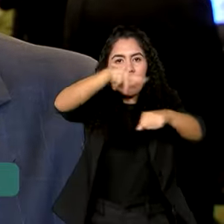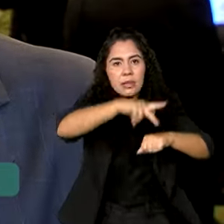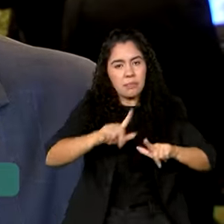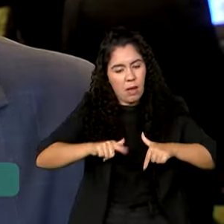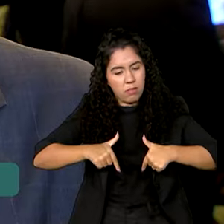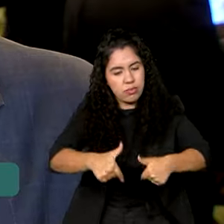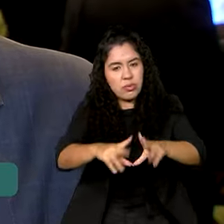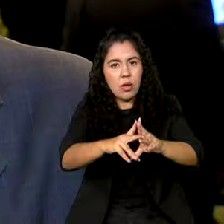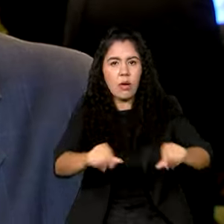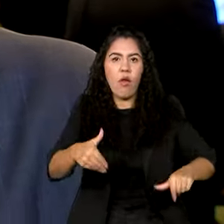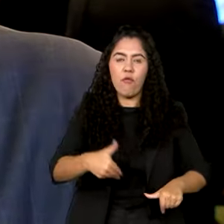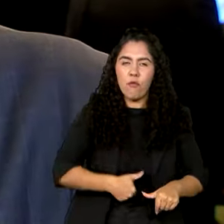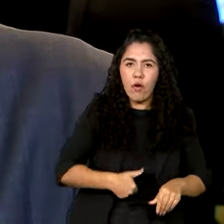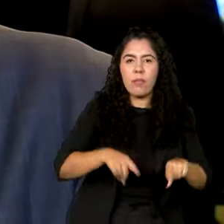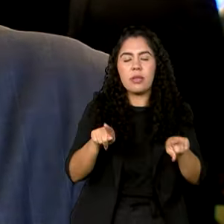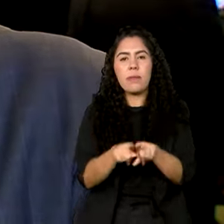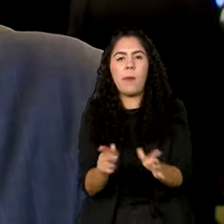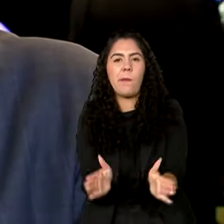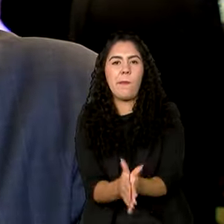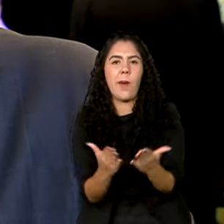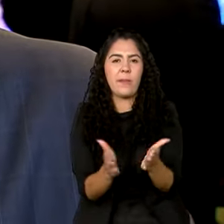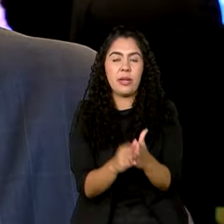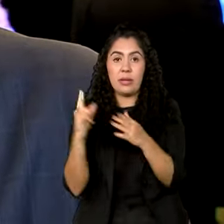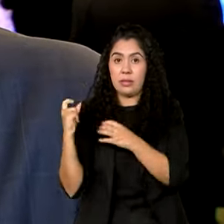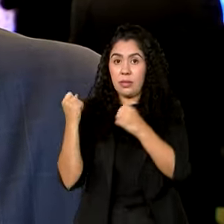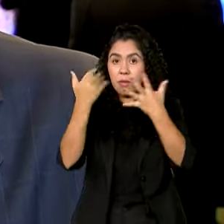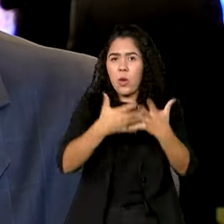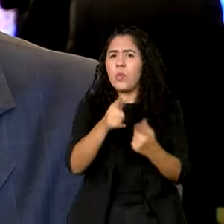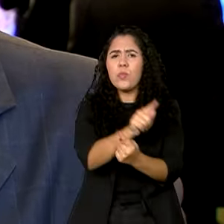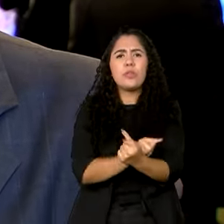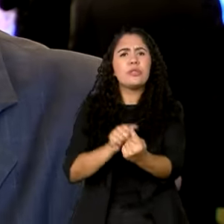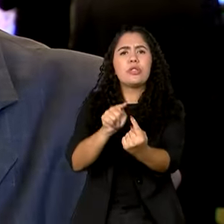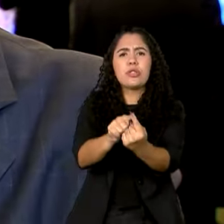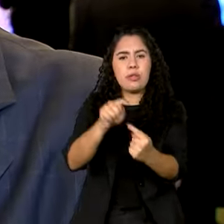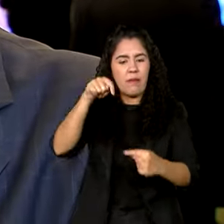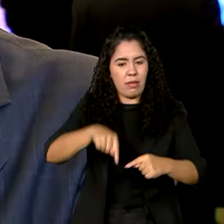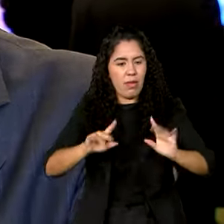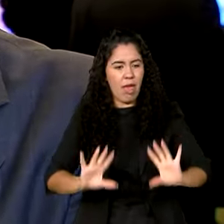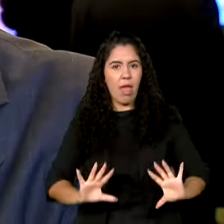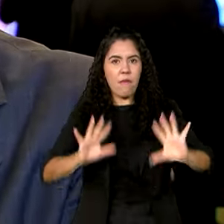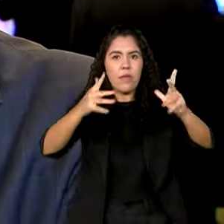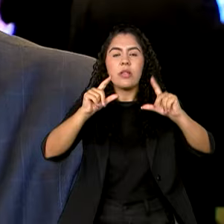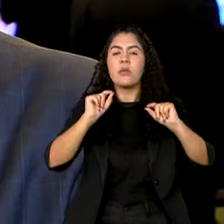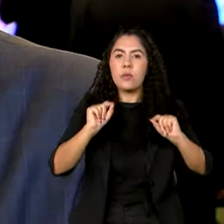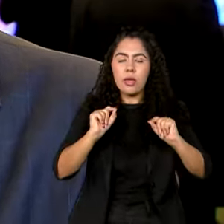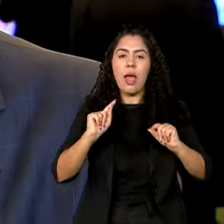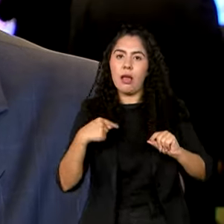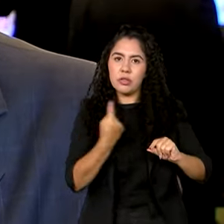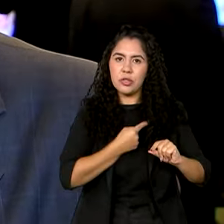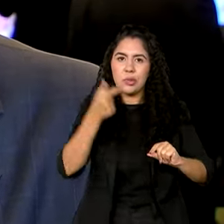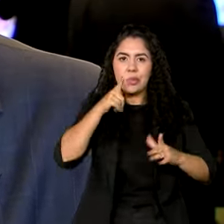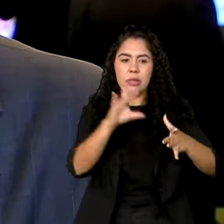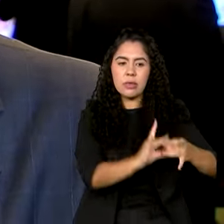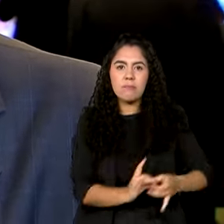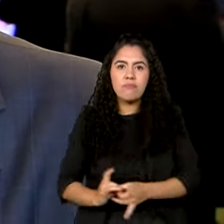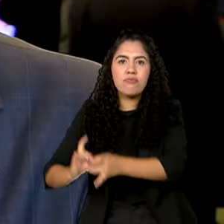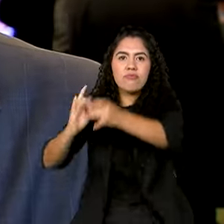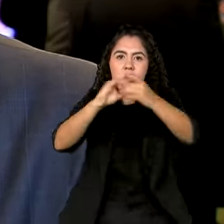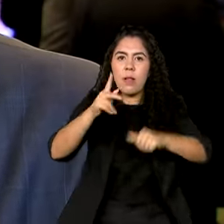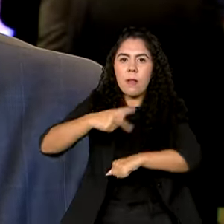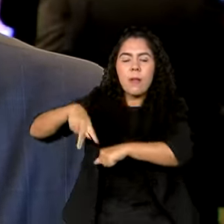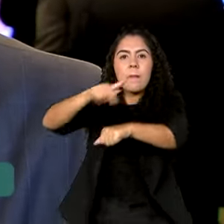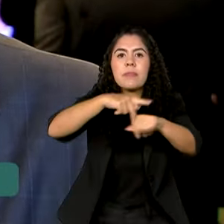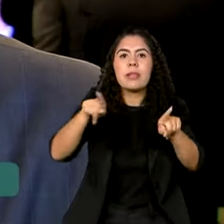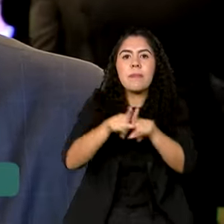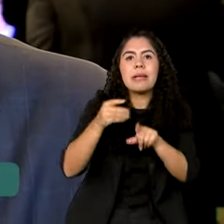de ter a Cooperação Sul-Sul é para que nós tenhamos, dentro da Aliança Global contra a Fome e Pobreza, as melhores práticas que já foram